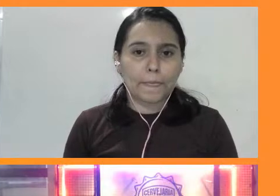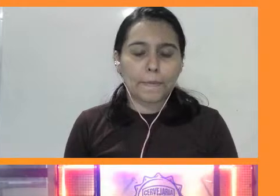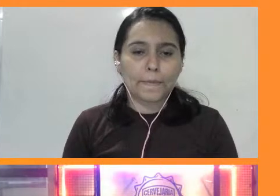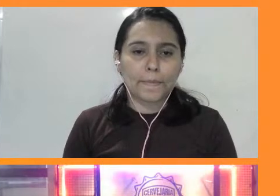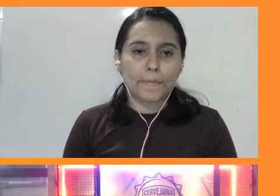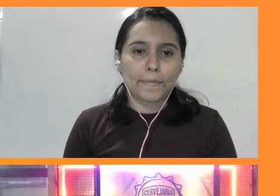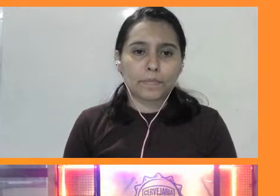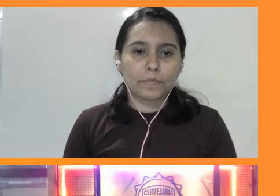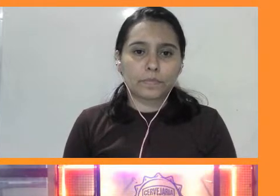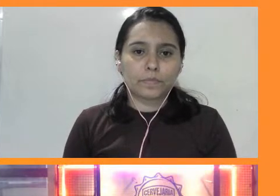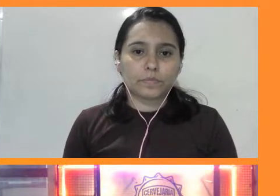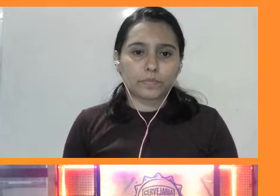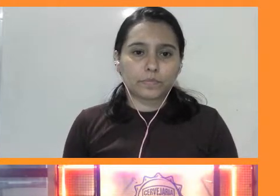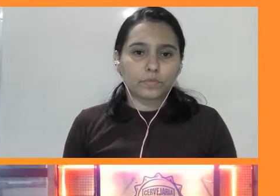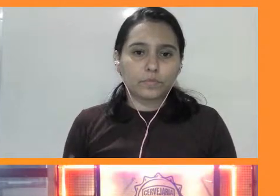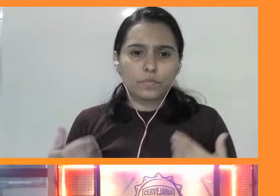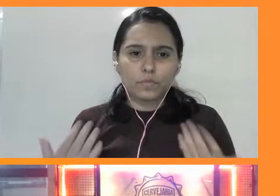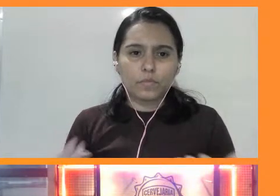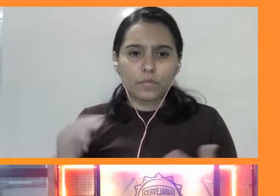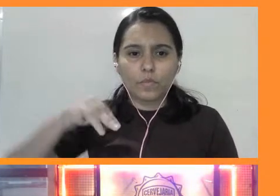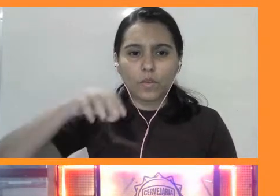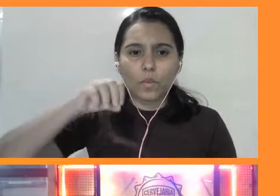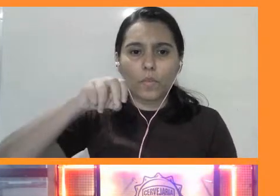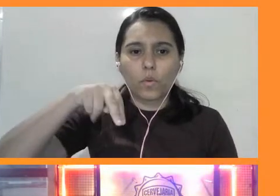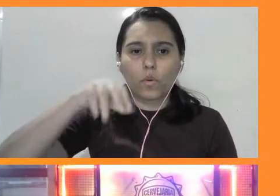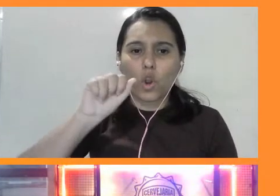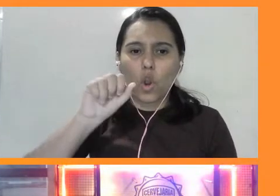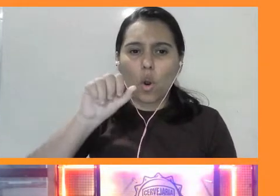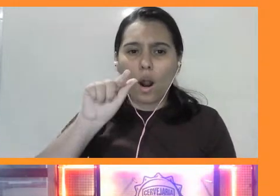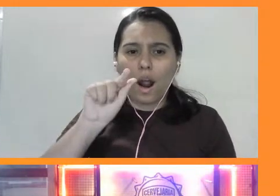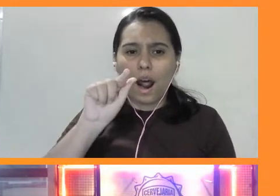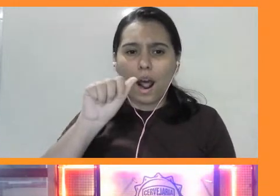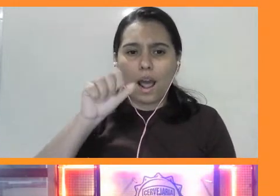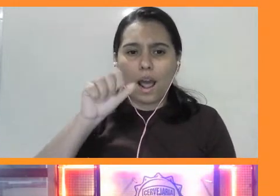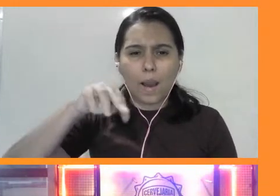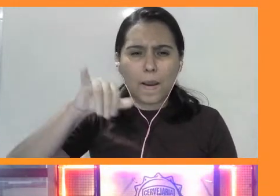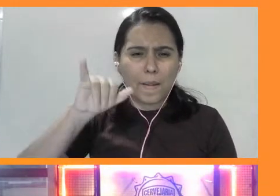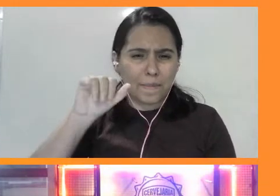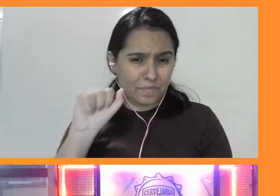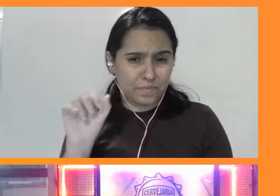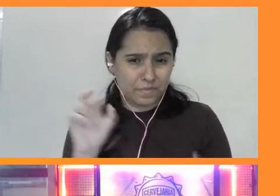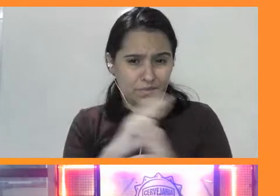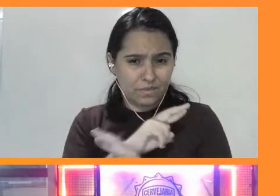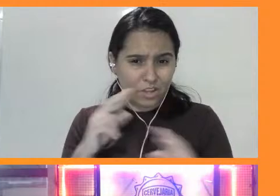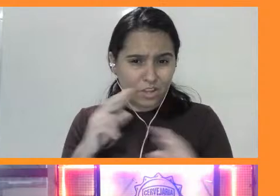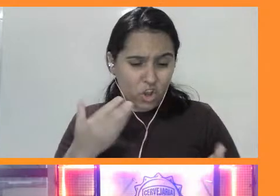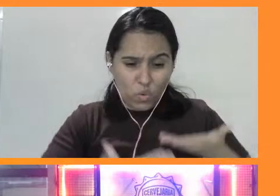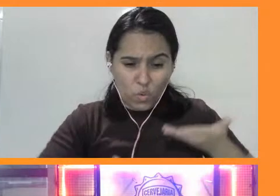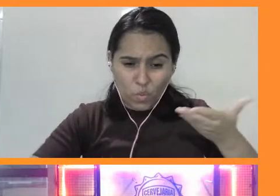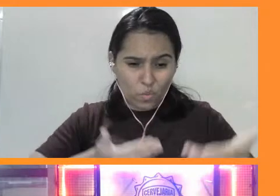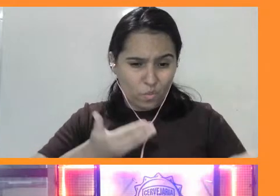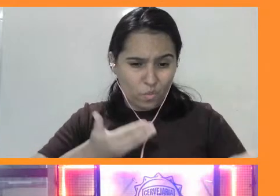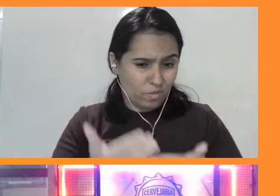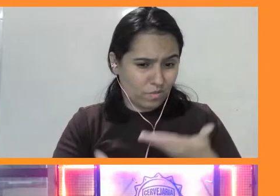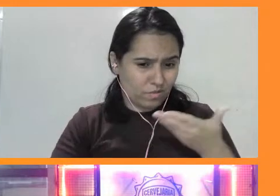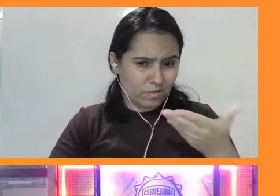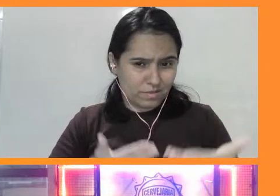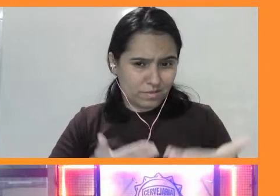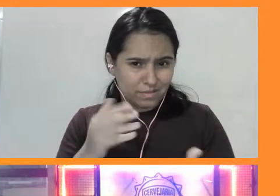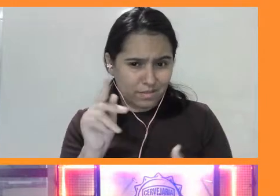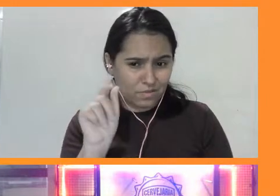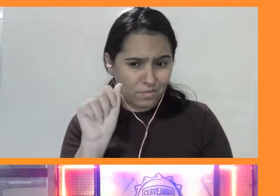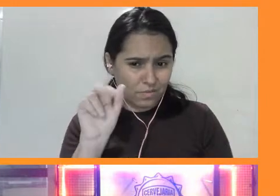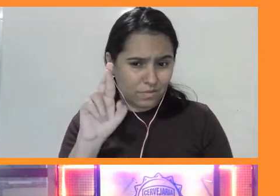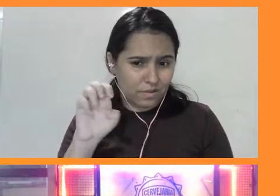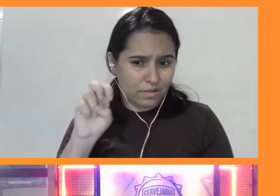A monogamia não está relacionada ao cuidado parental da Natália Torello? Acho que é isso. Desculpa se tiver falado errado,